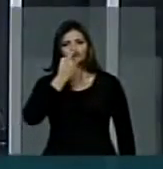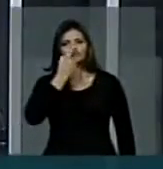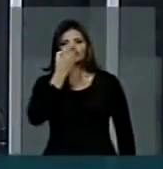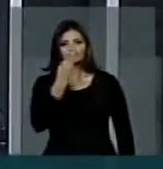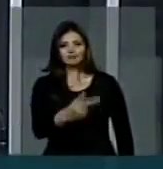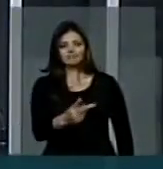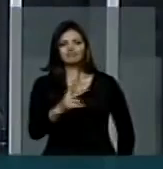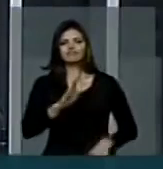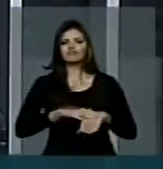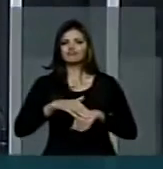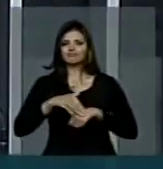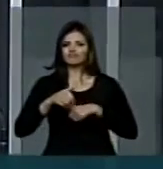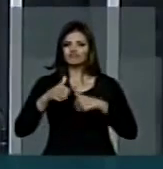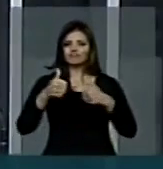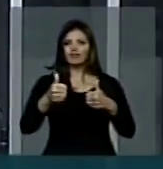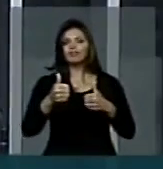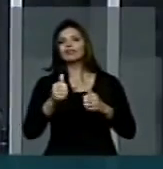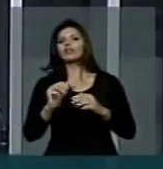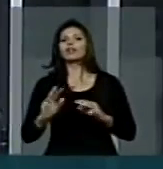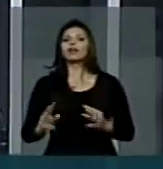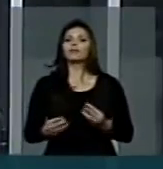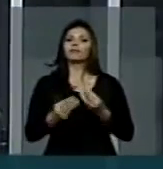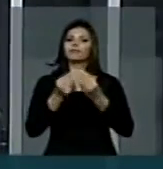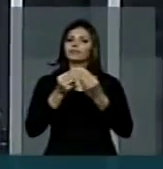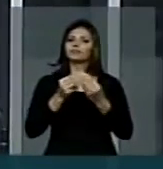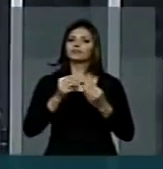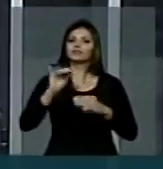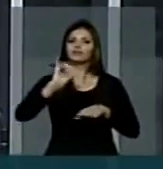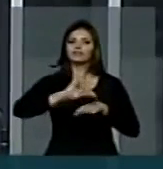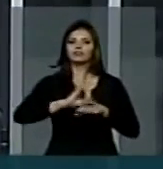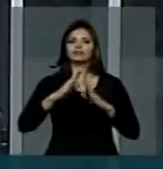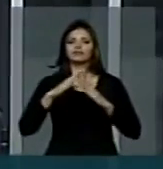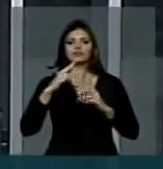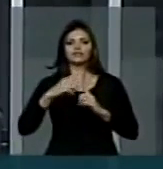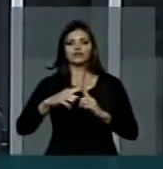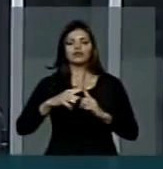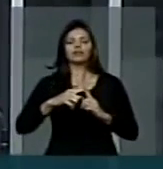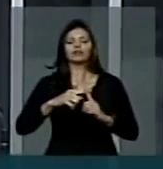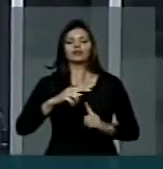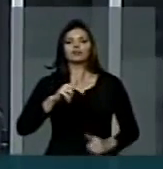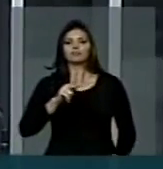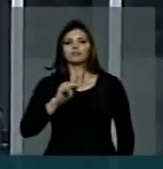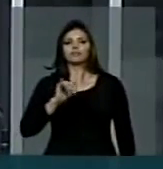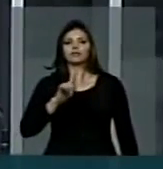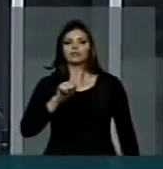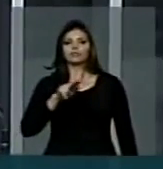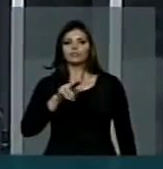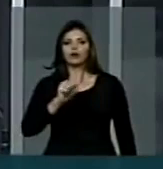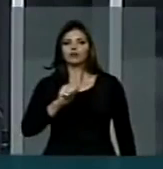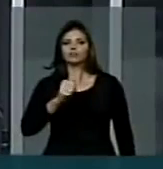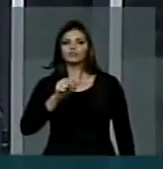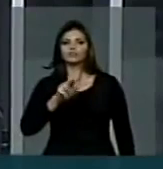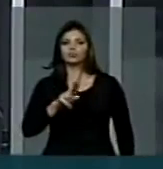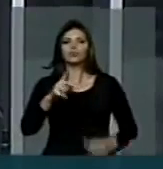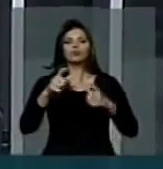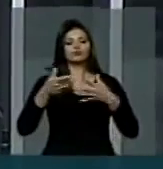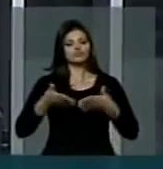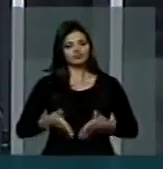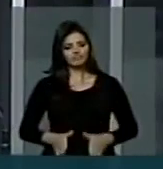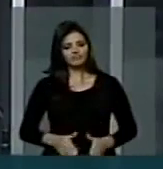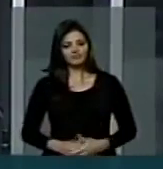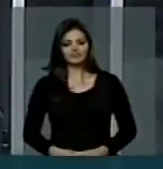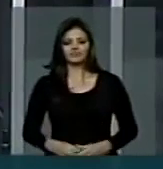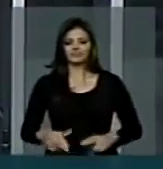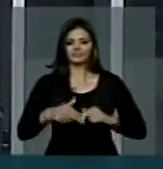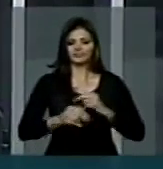será a missa na Igreja Matisse, no município de Biguassu, onde ele era nascido. Por isso,